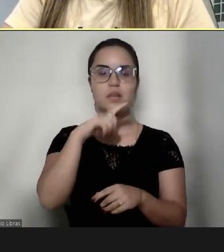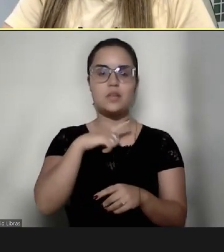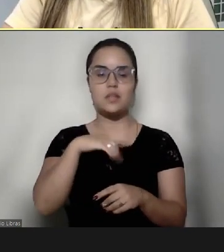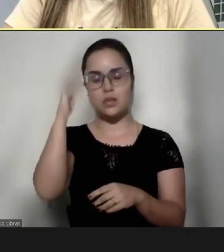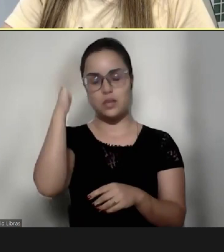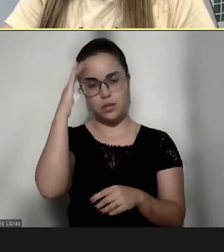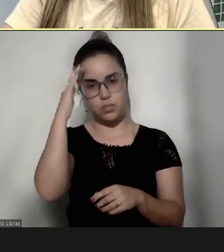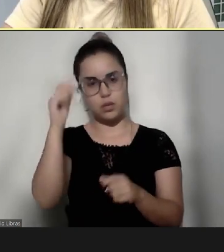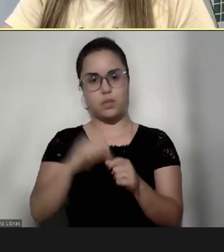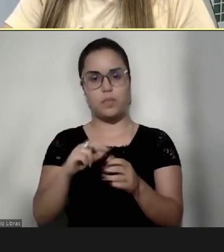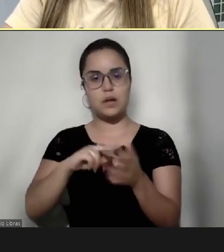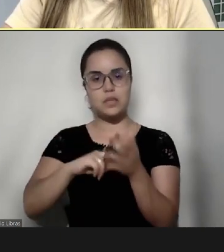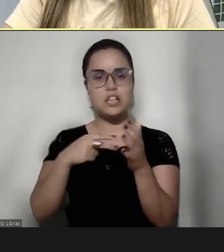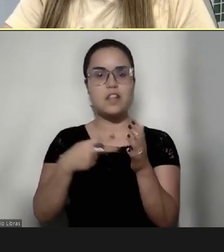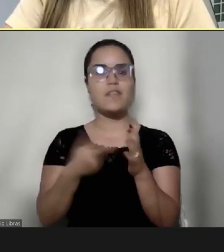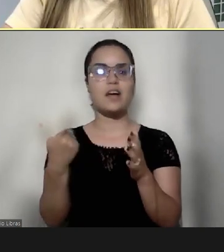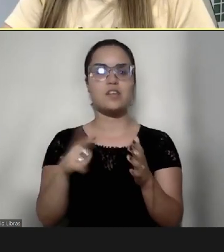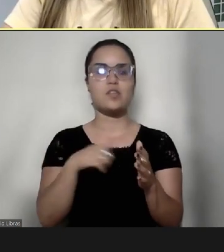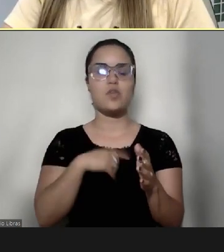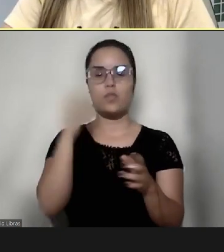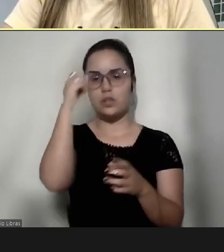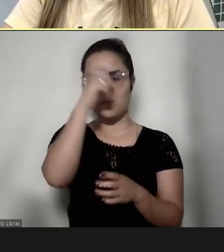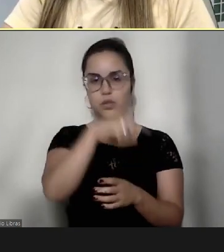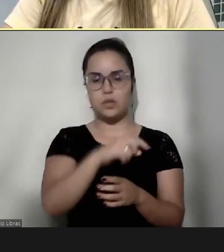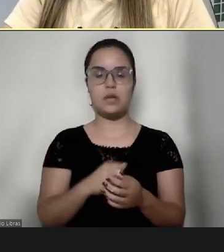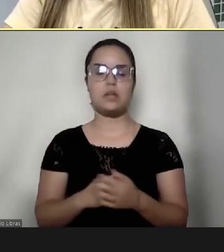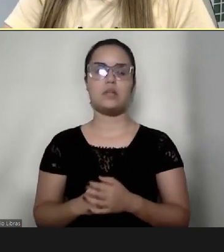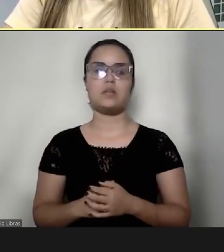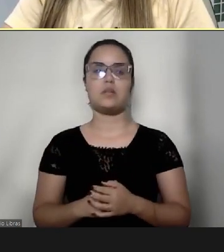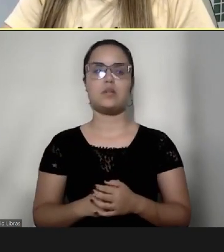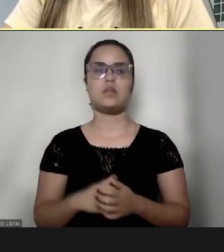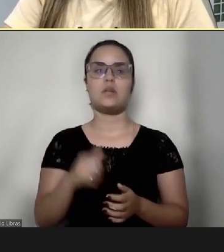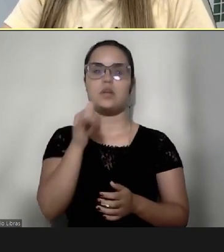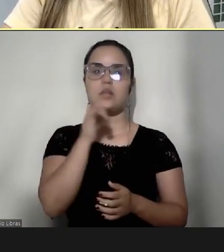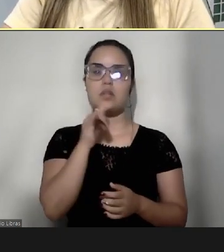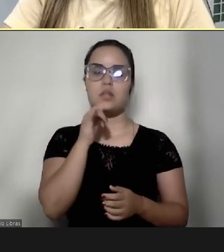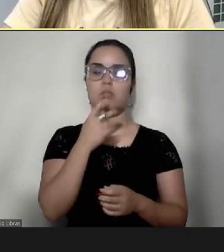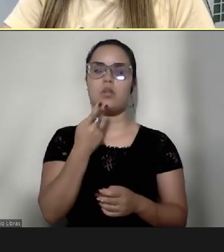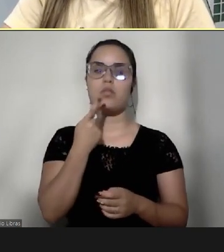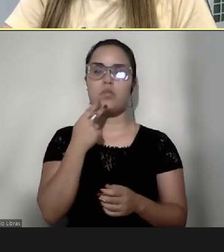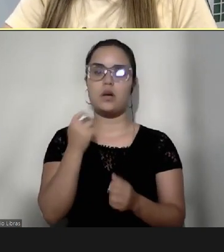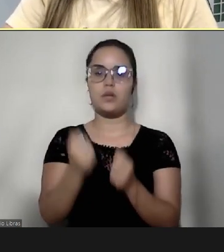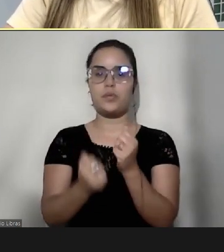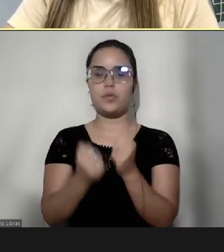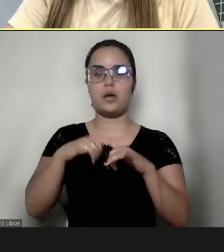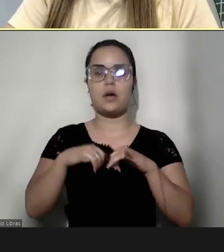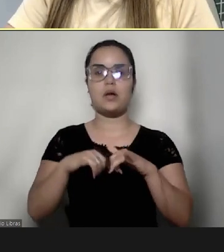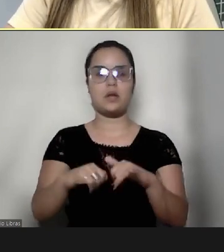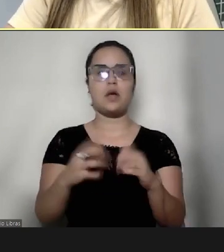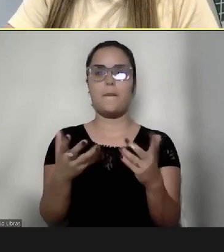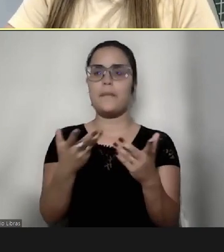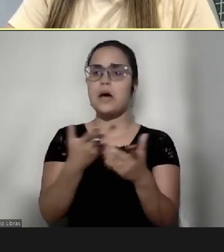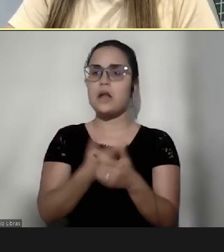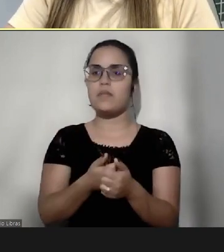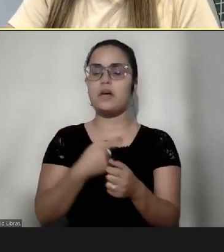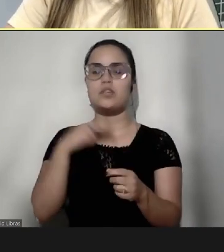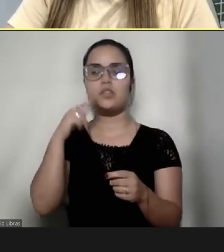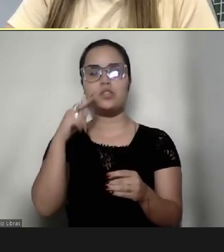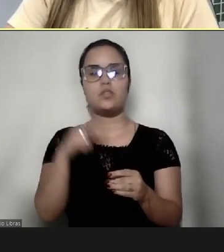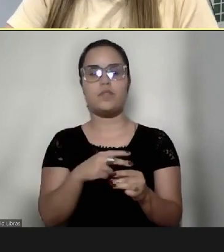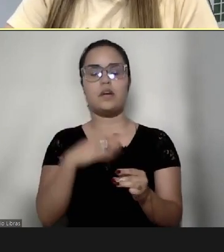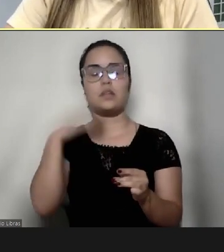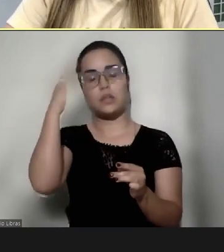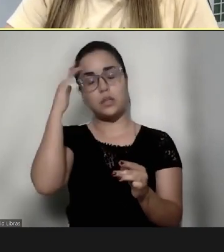ressignificar os desafios, é muito amor. Esse exemplo que você deu do carrinho do supermercado é excelente, a gente vai entendendo aos